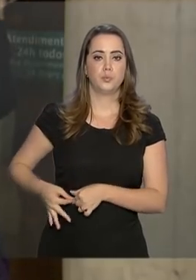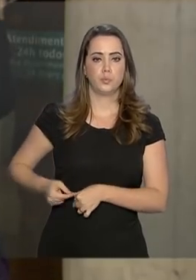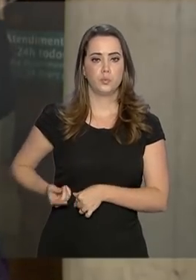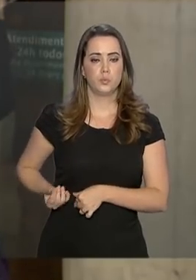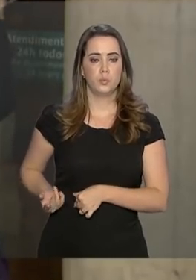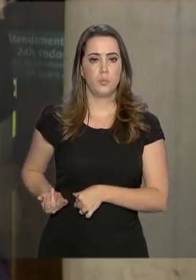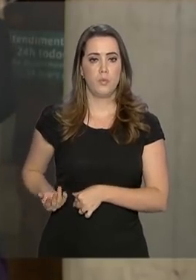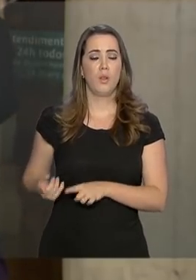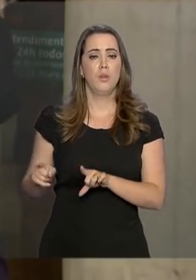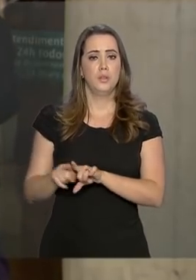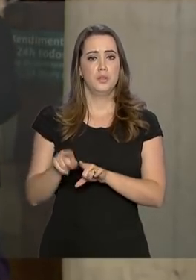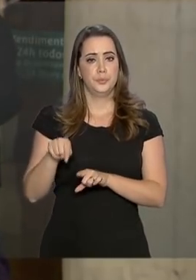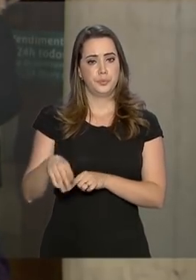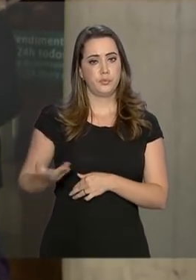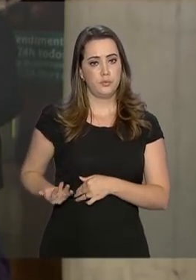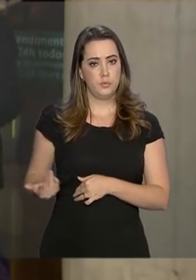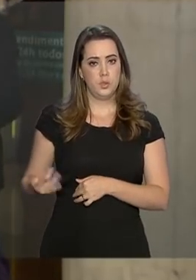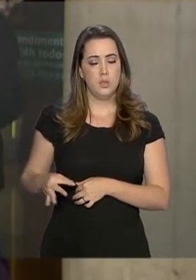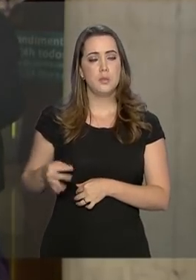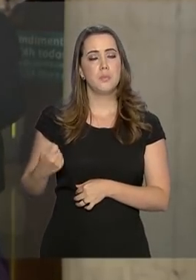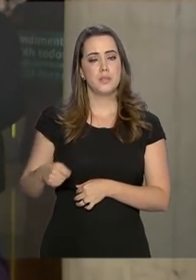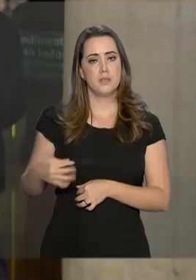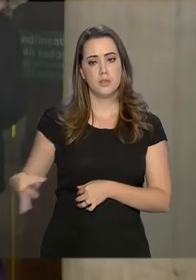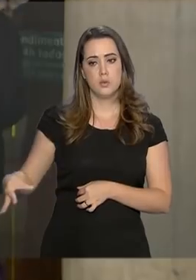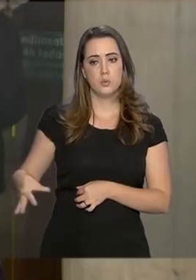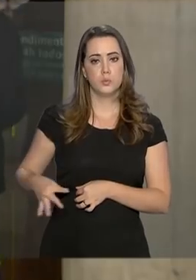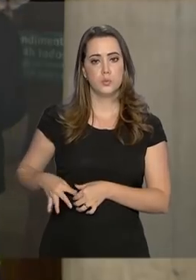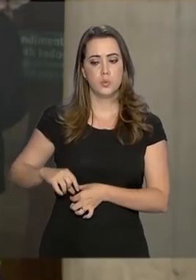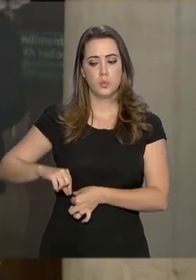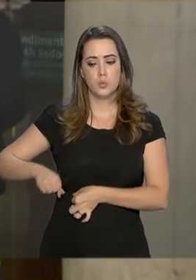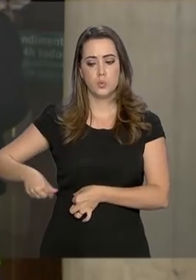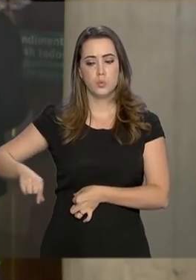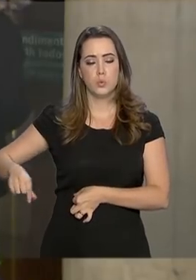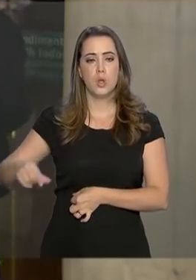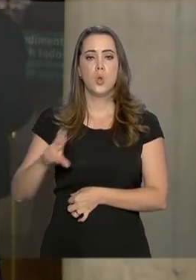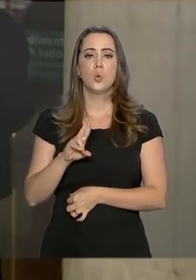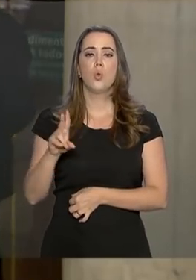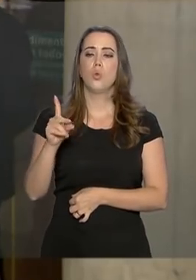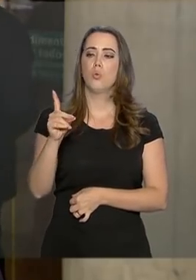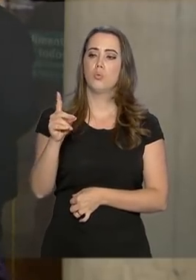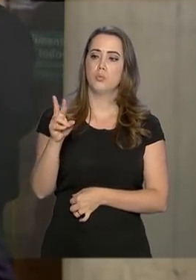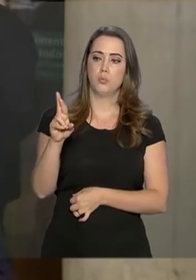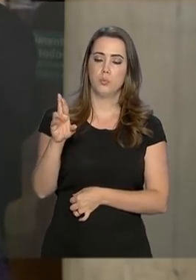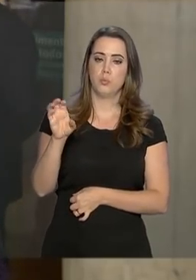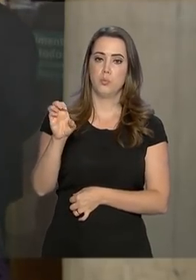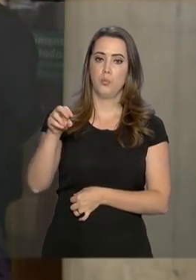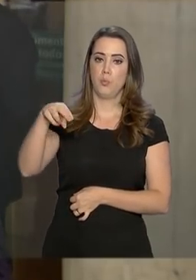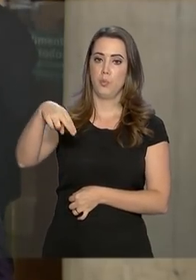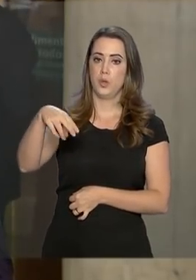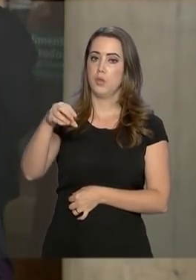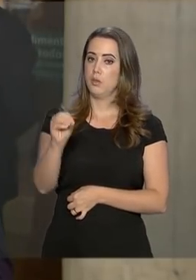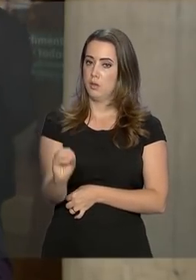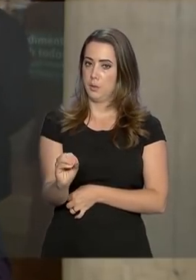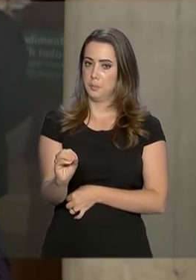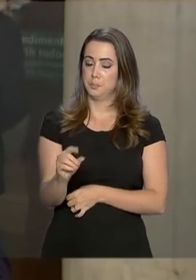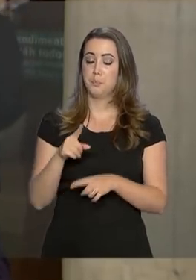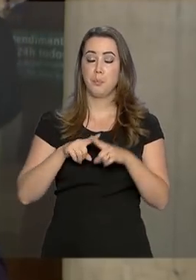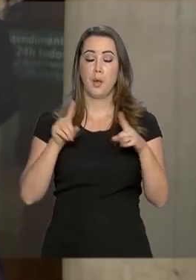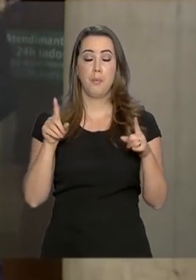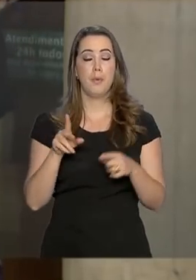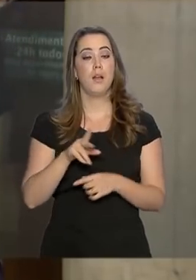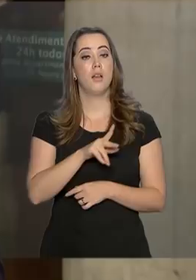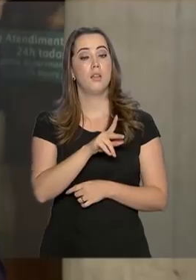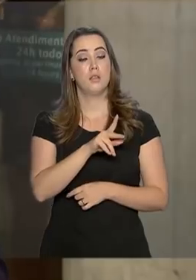estava localizada a bolsa de colostomia Para retirada desses líquidos Por ordem médica as visitas